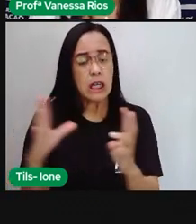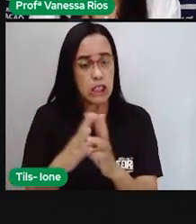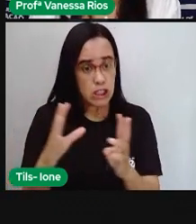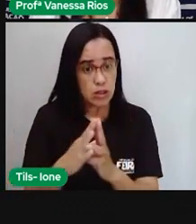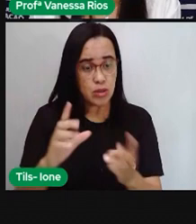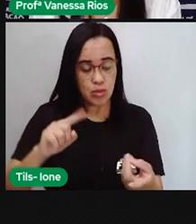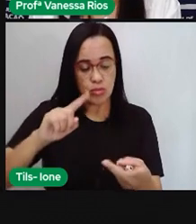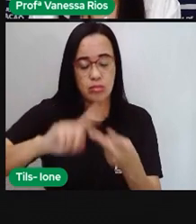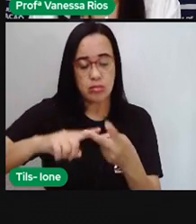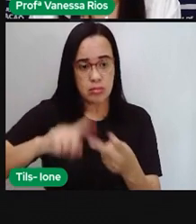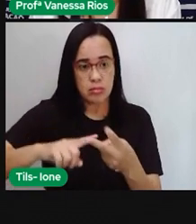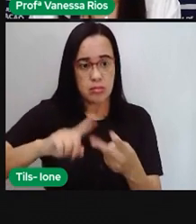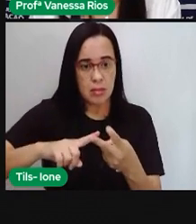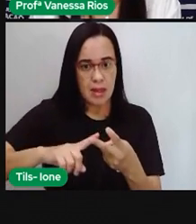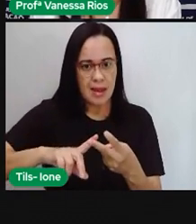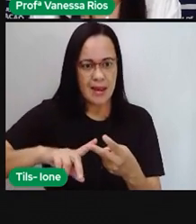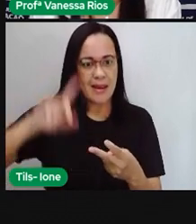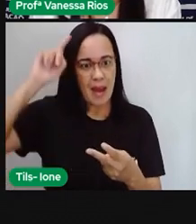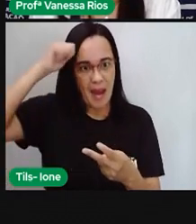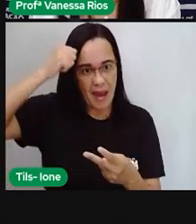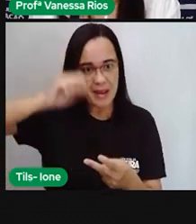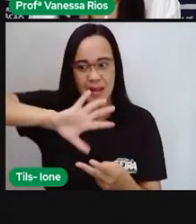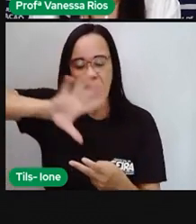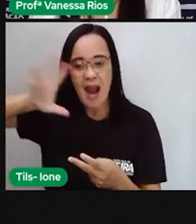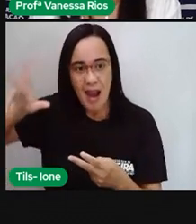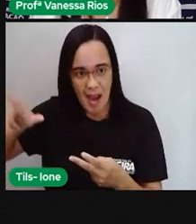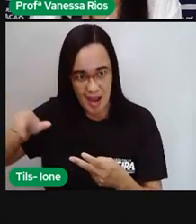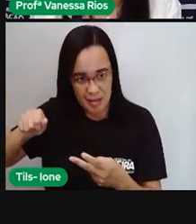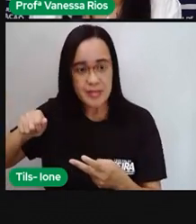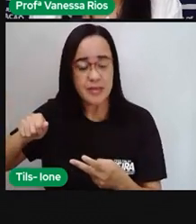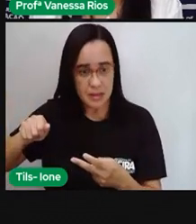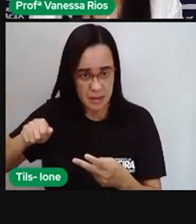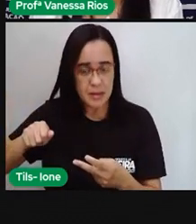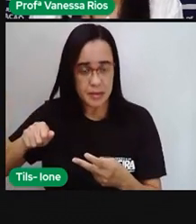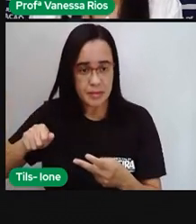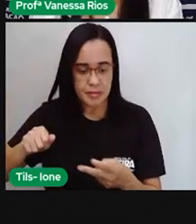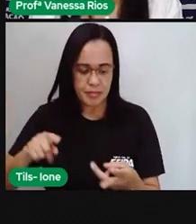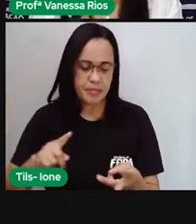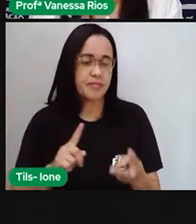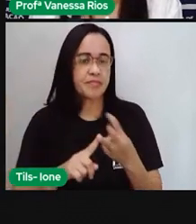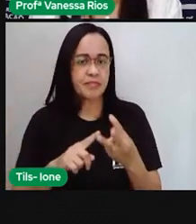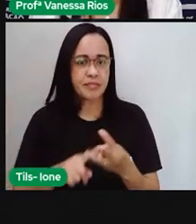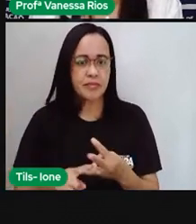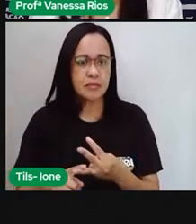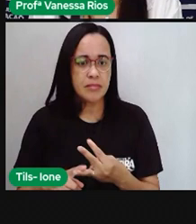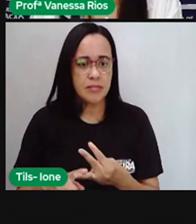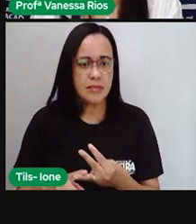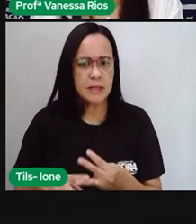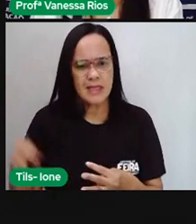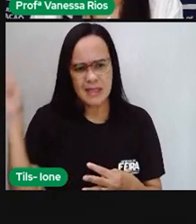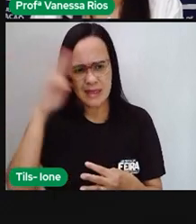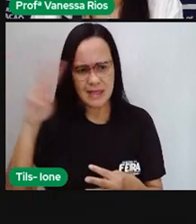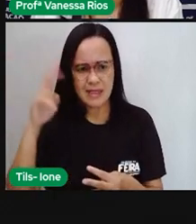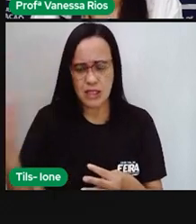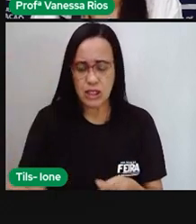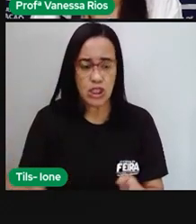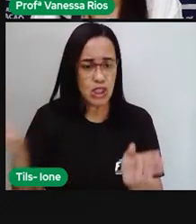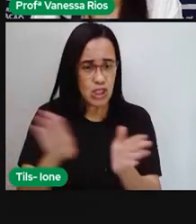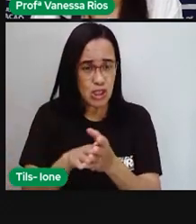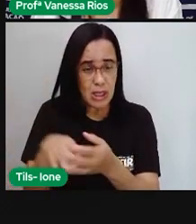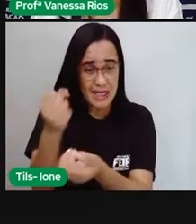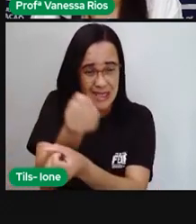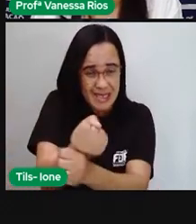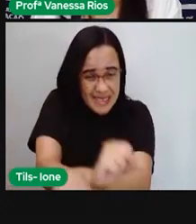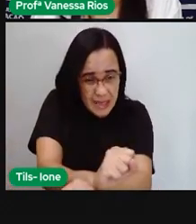África, né? Trazidos aqui para serem escravizados e que, apesar aí das condições ruins, né? Em que foram